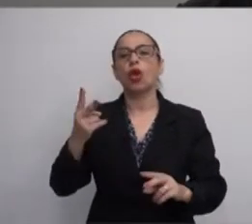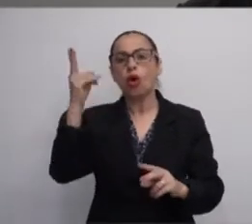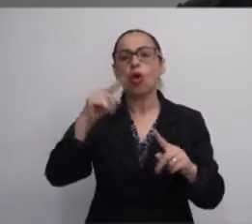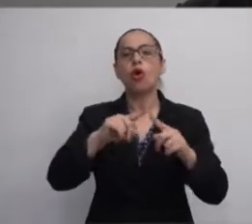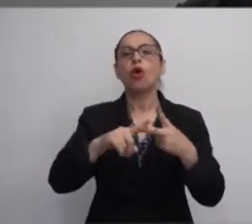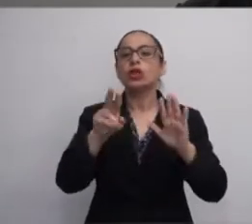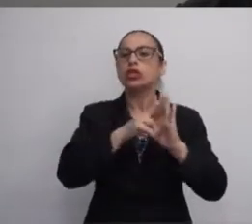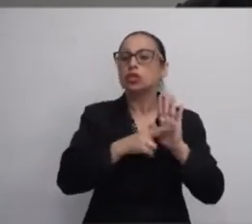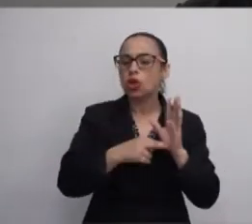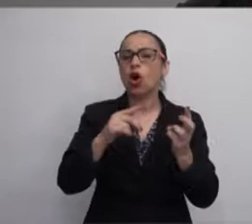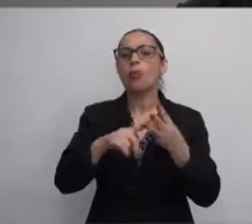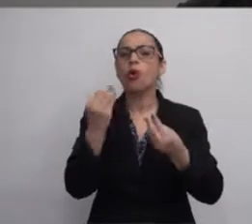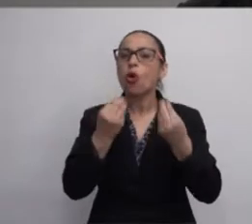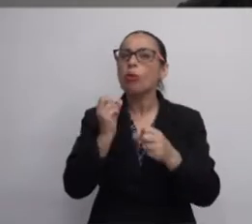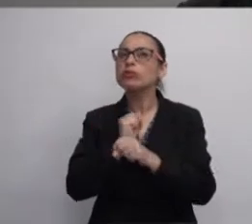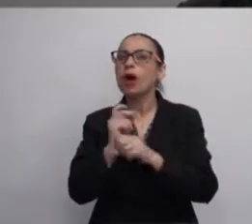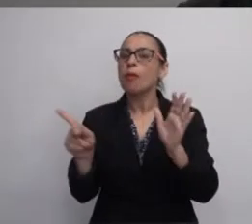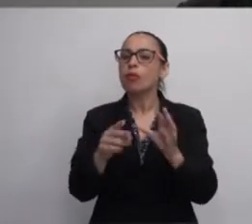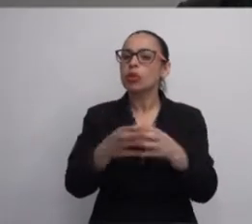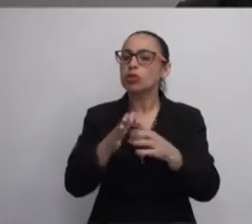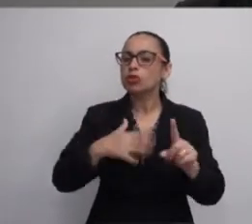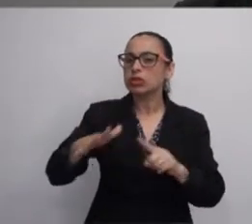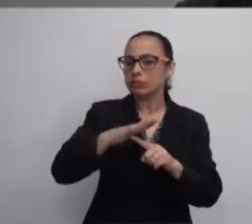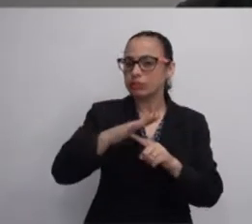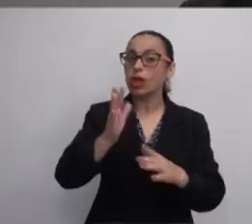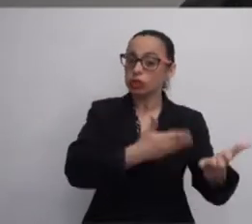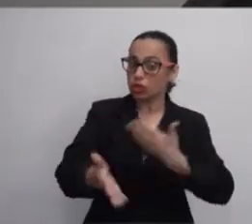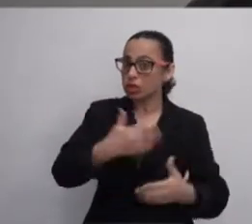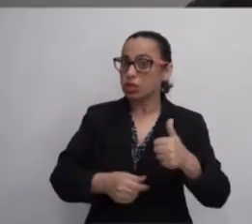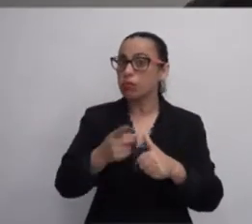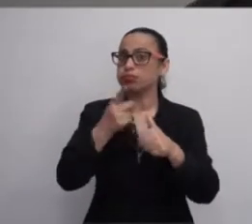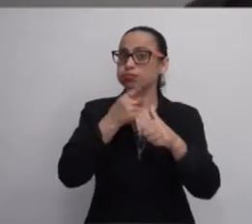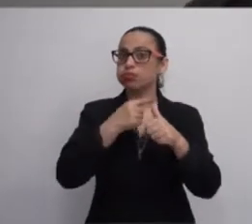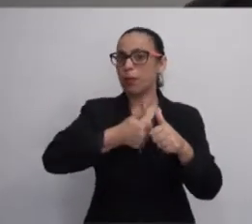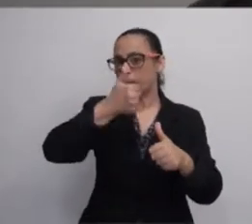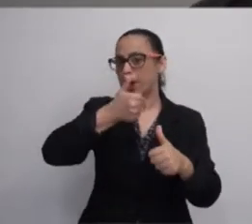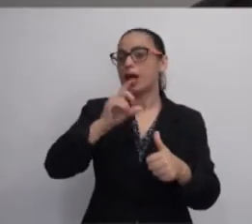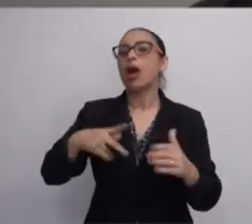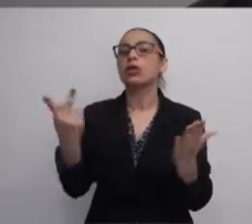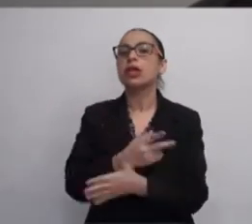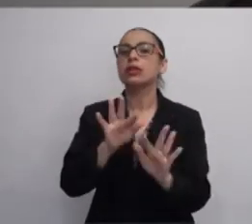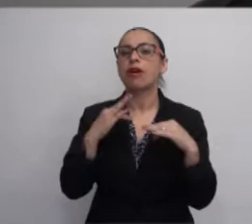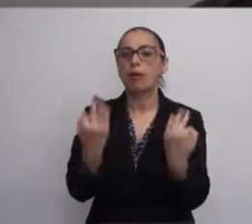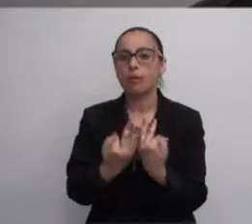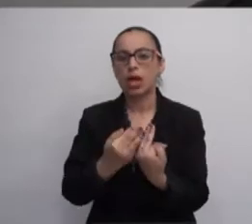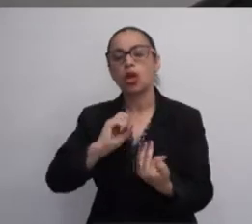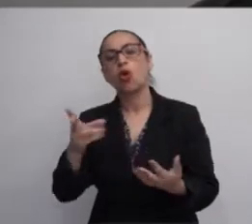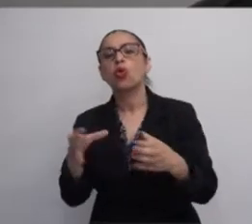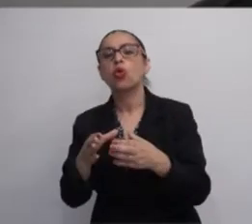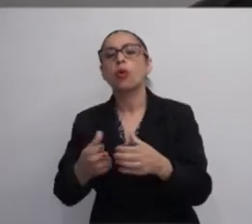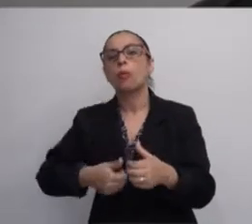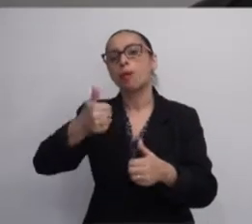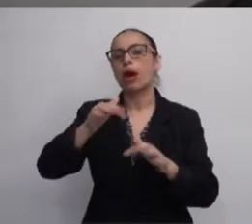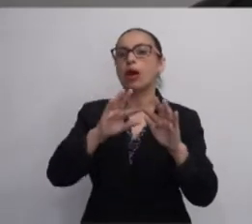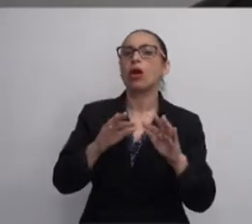de um grupo, de uma sociedade. A socialização primária é a que ocorre na família ou grupos primários com os